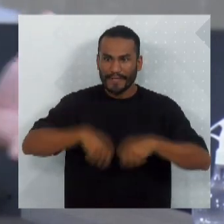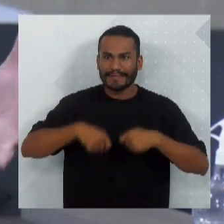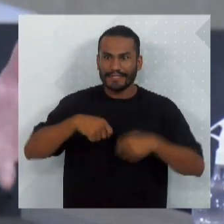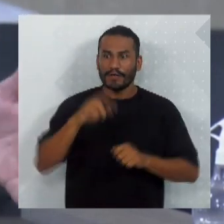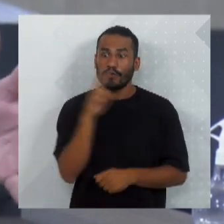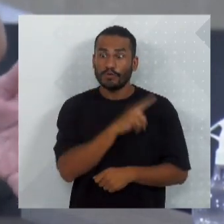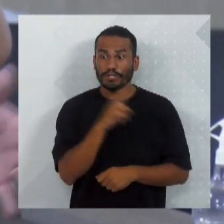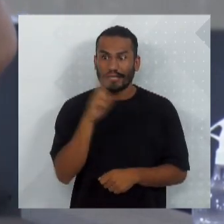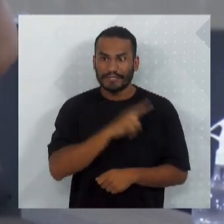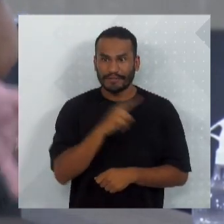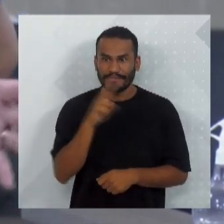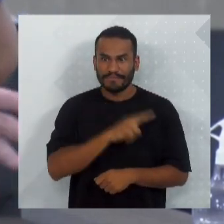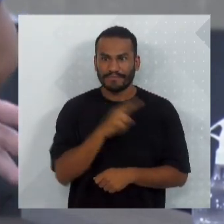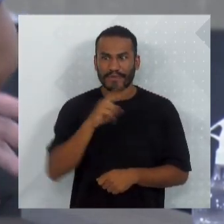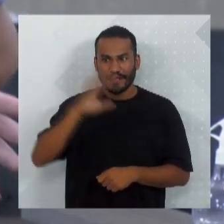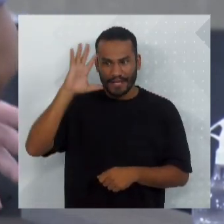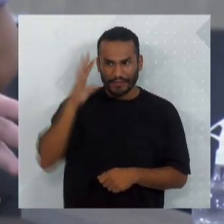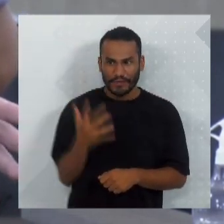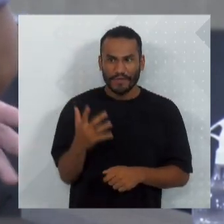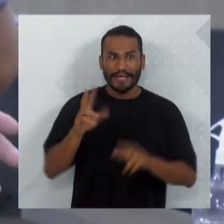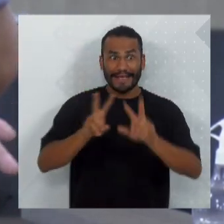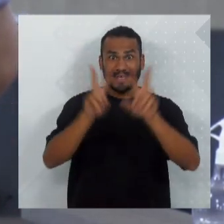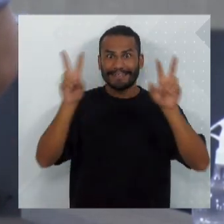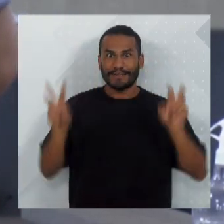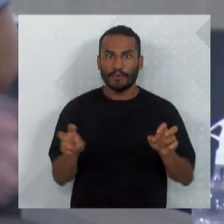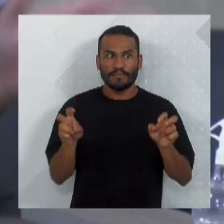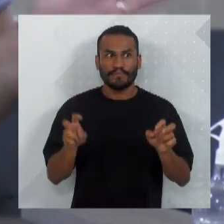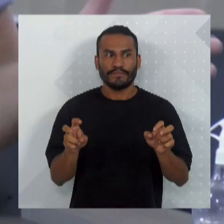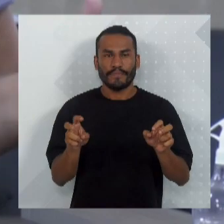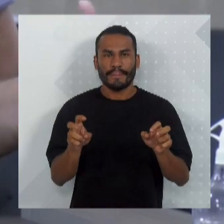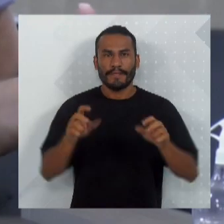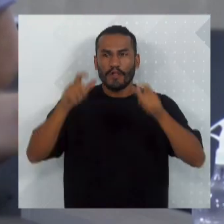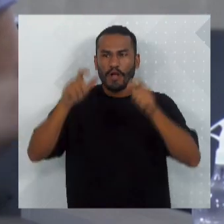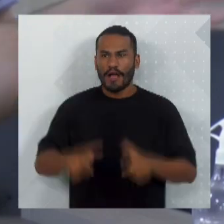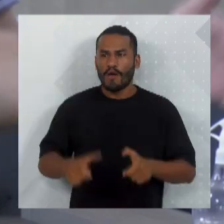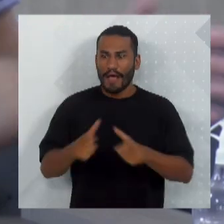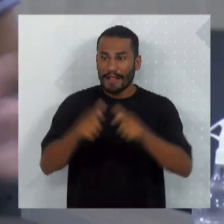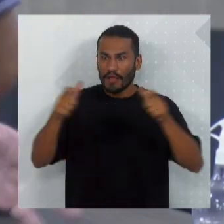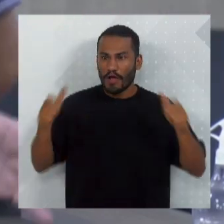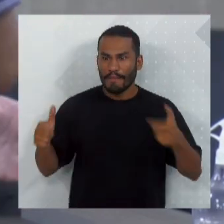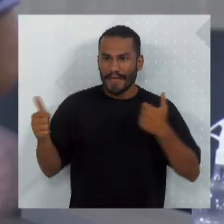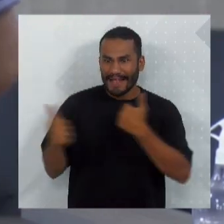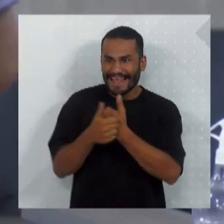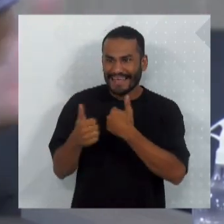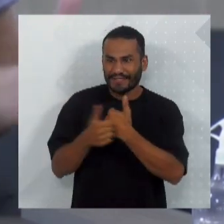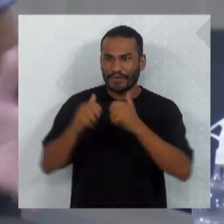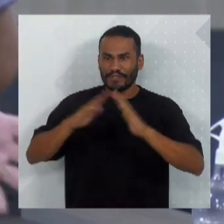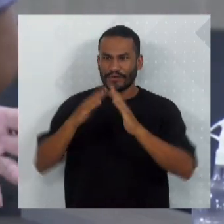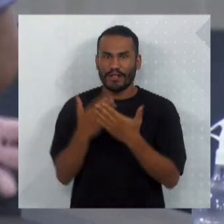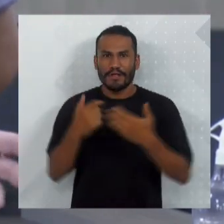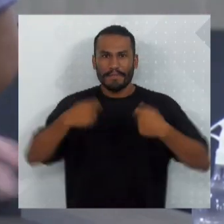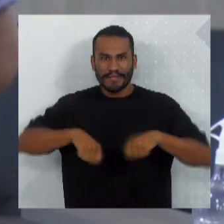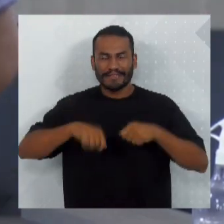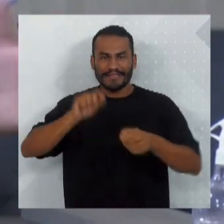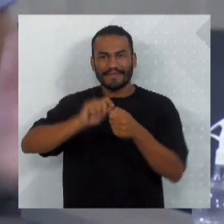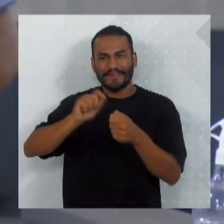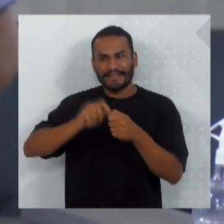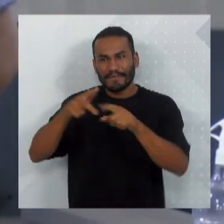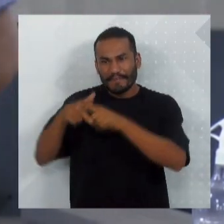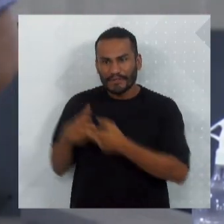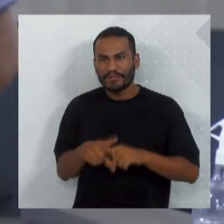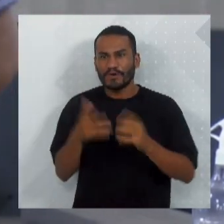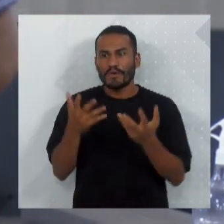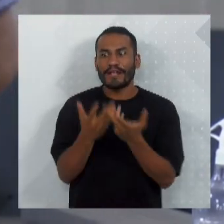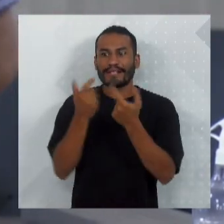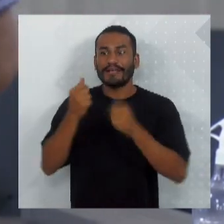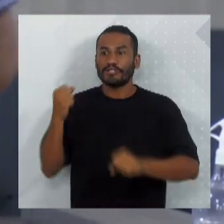mais urgente possível, se resolver essa questão. Aliás, é um espaço enorme, anexo à escola ali agora, e alguém tem que fazer essa manutenção. Com relação à qualidade